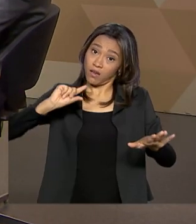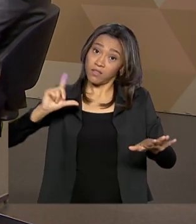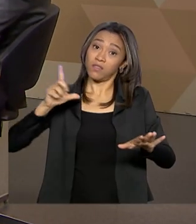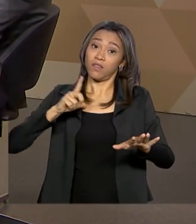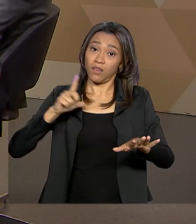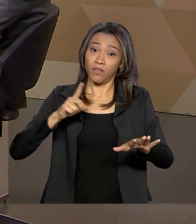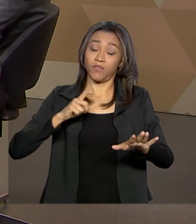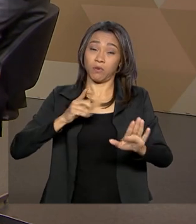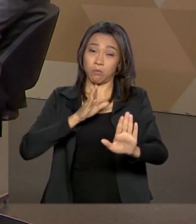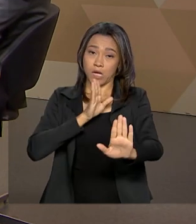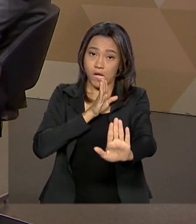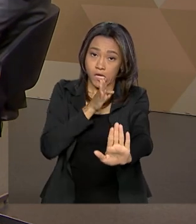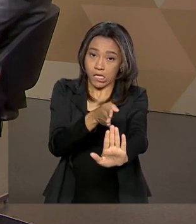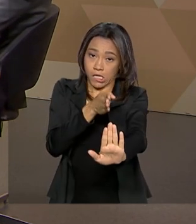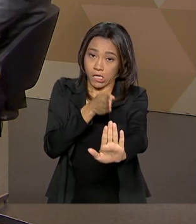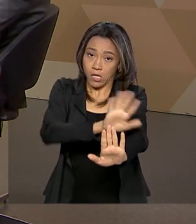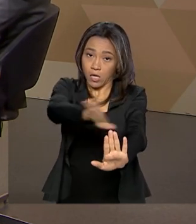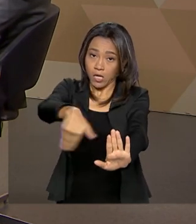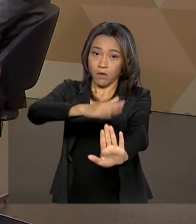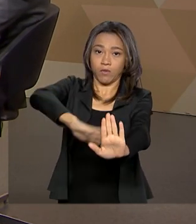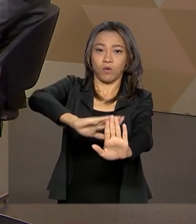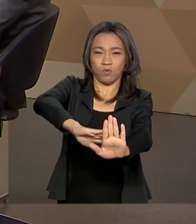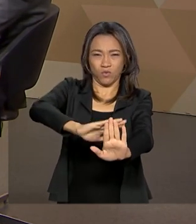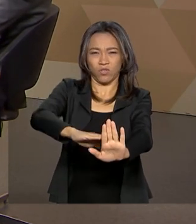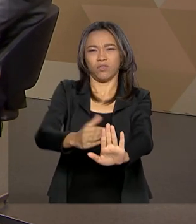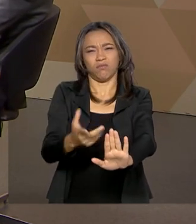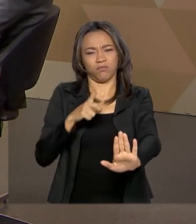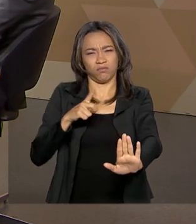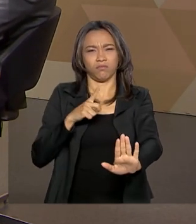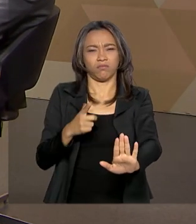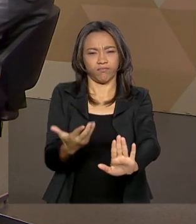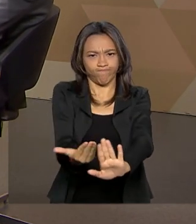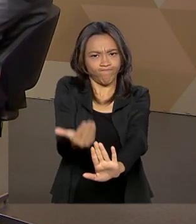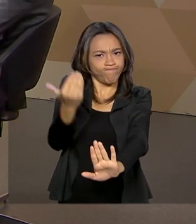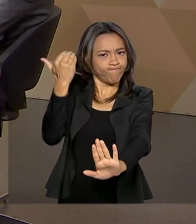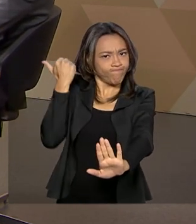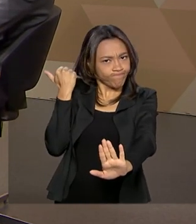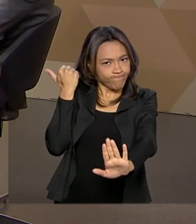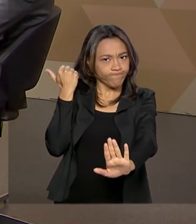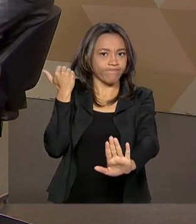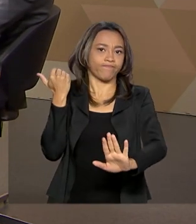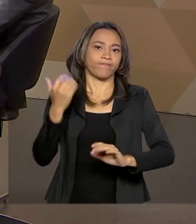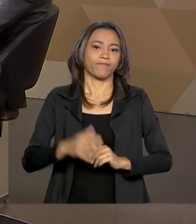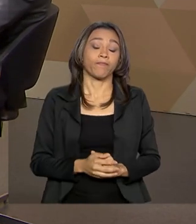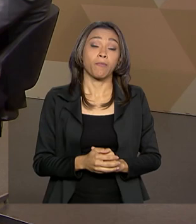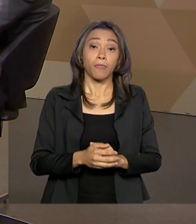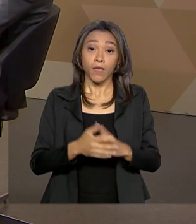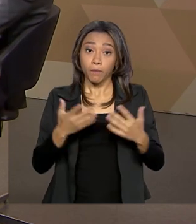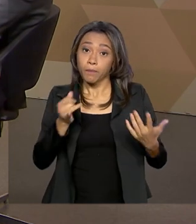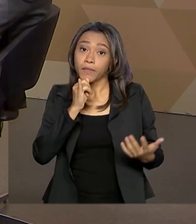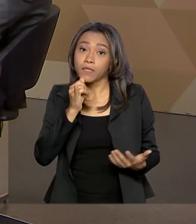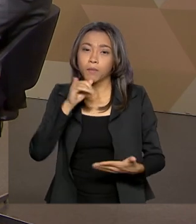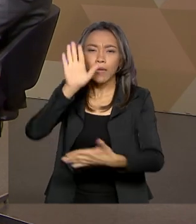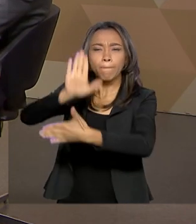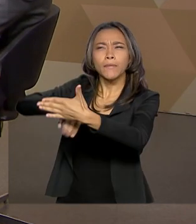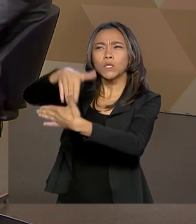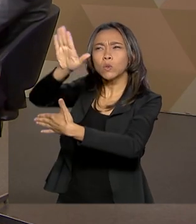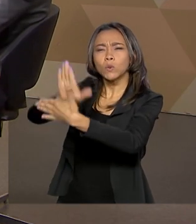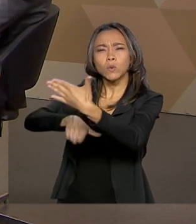no cinema brasileiro, no teatro brasileiro, isso é massivo, isso é realmente hegemônico. Na pintura também,